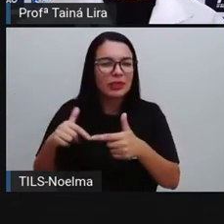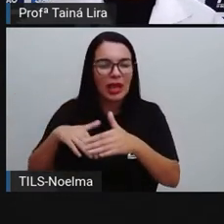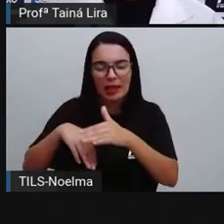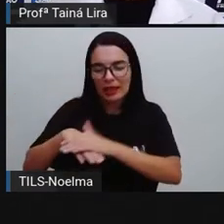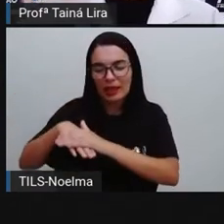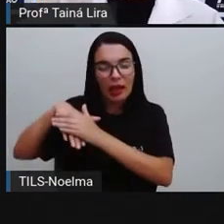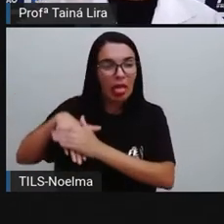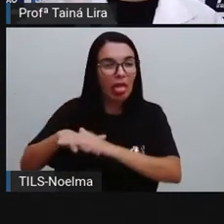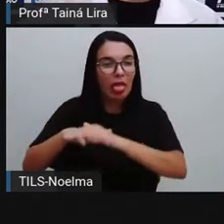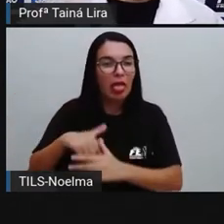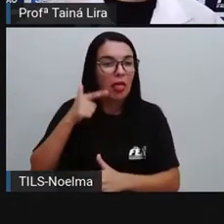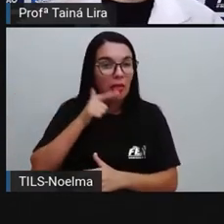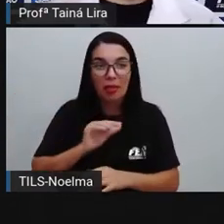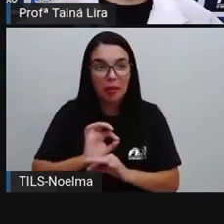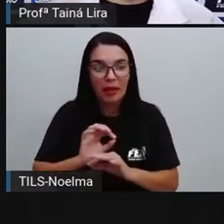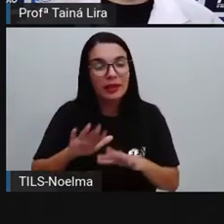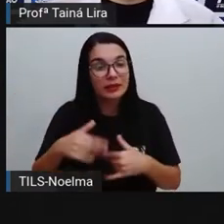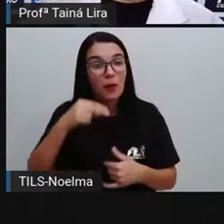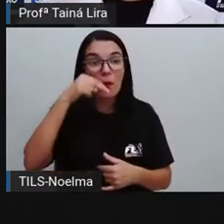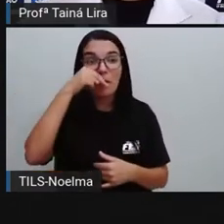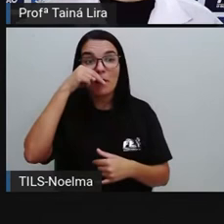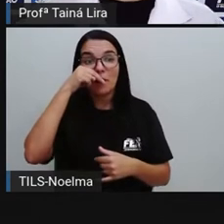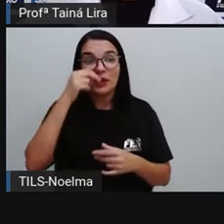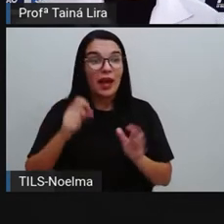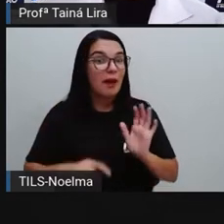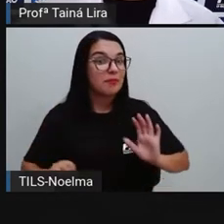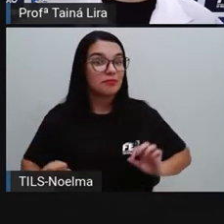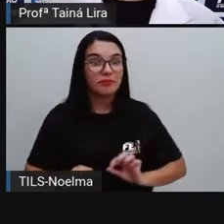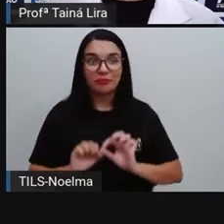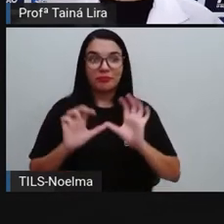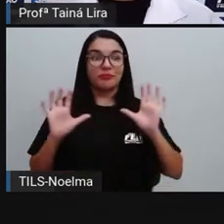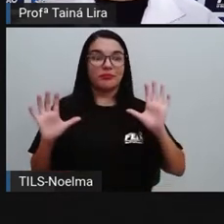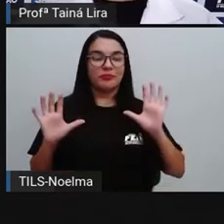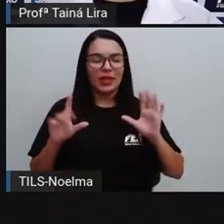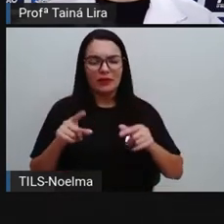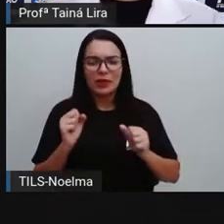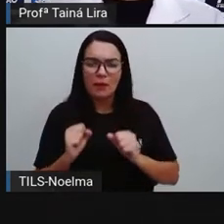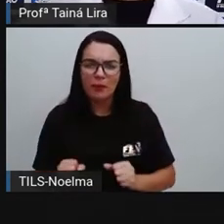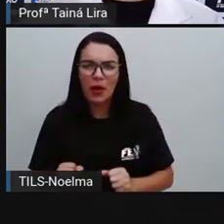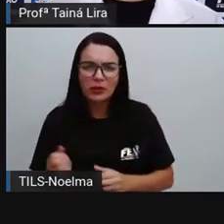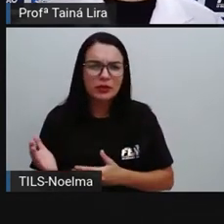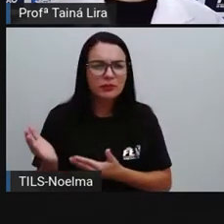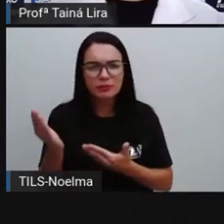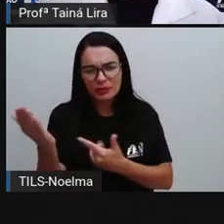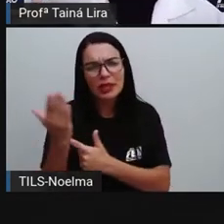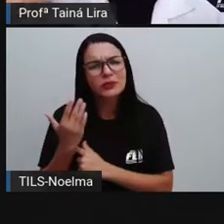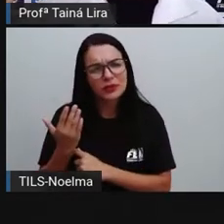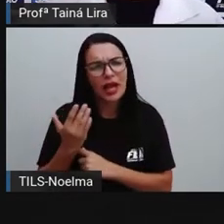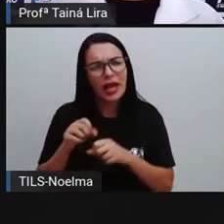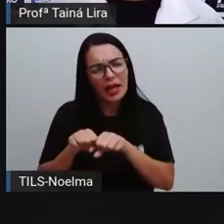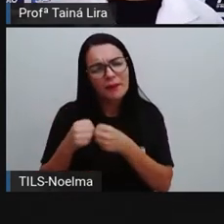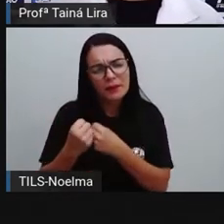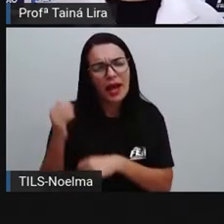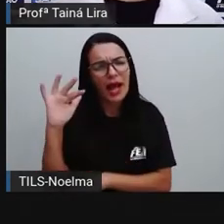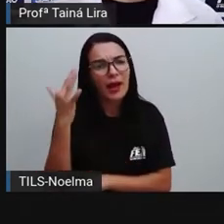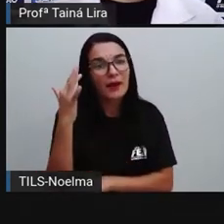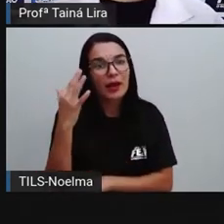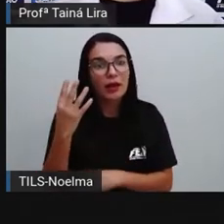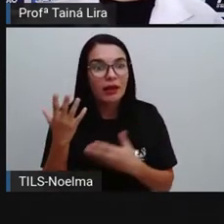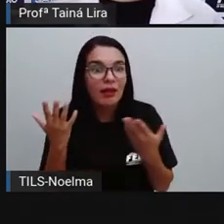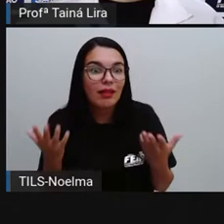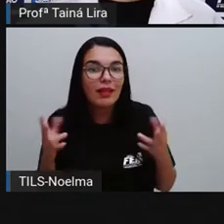conseguiu se balançar. Foi quando Mônica apareceu. E aí, ele fala, Mônica, você pode quebrar esse galho para mim? Quando ele fala